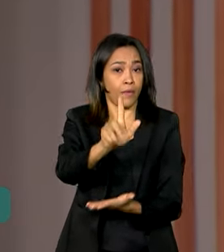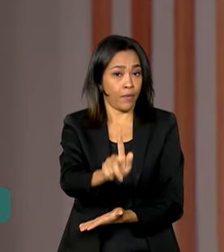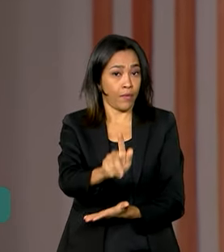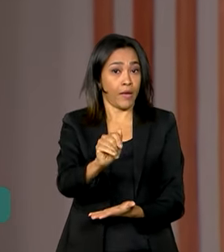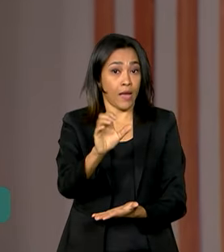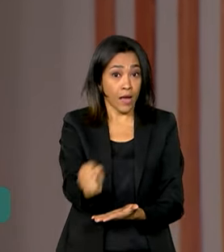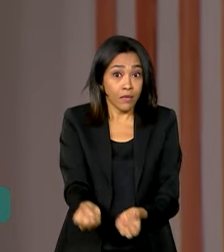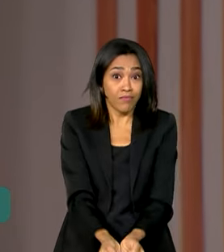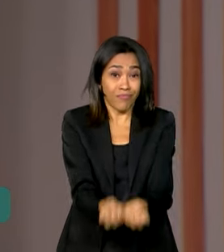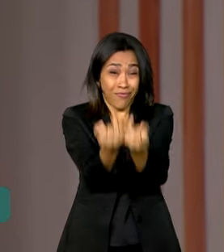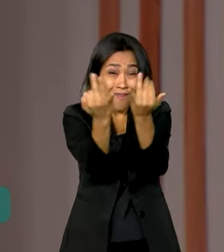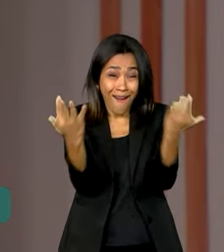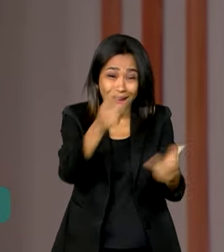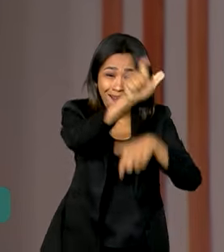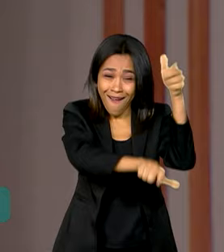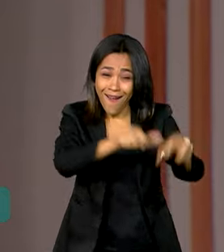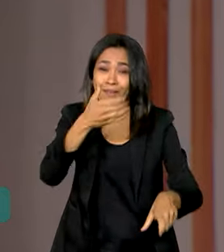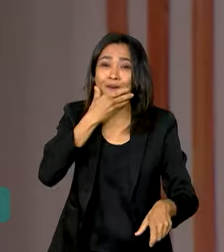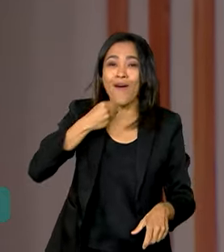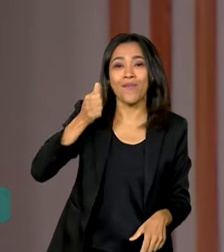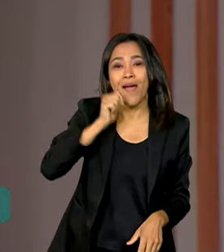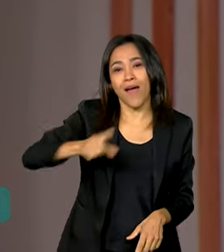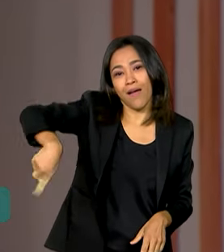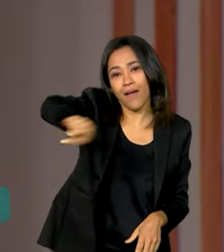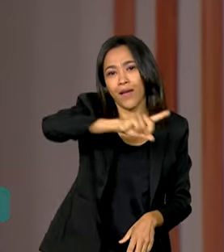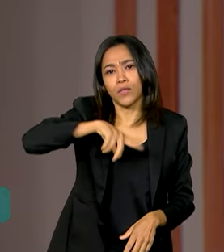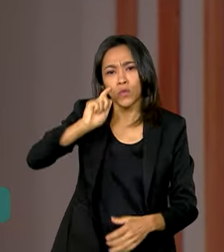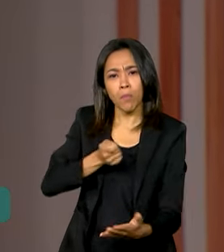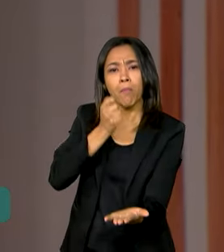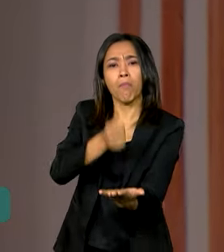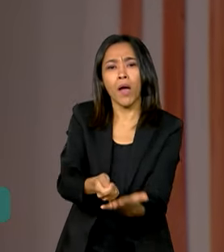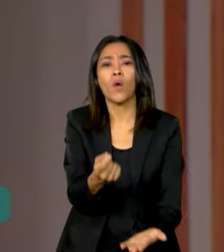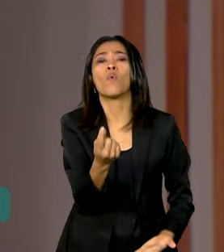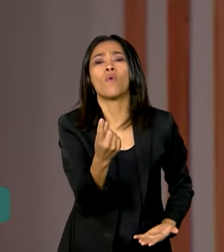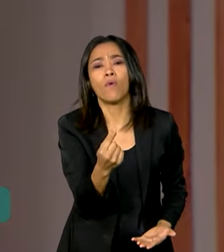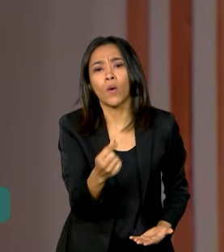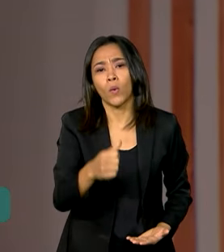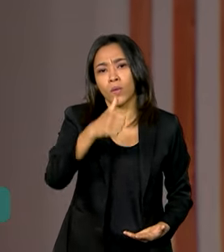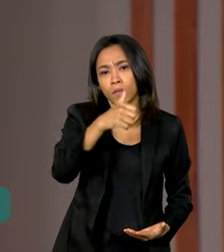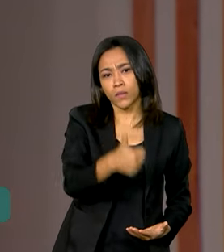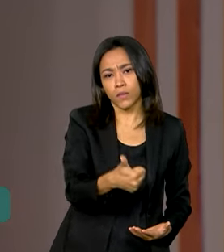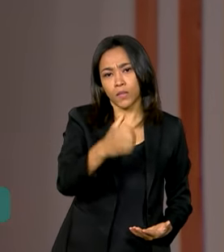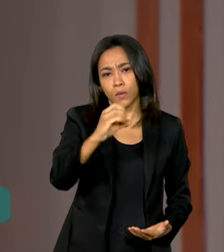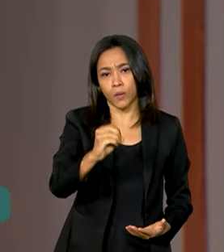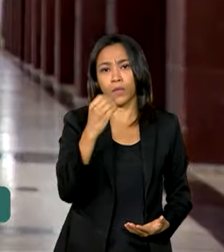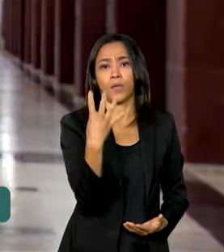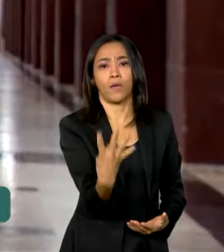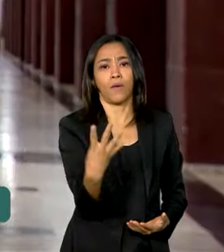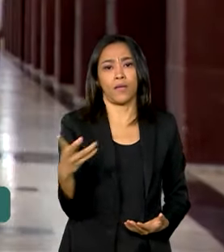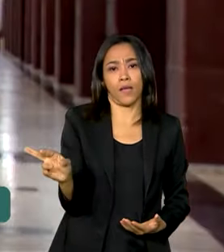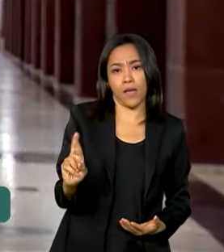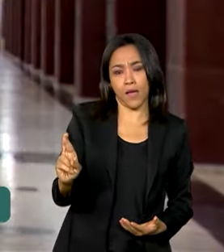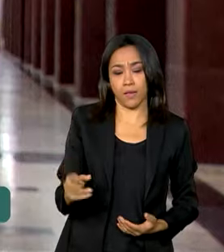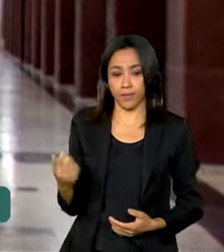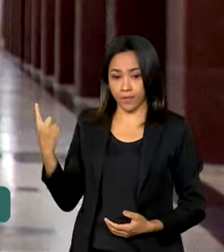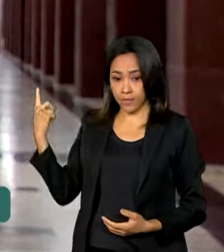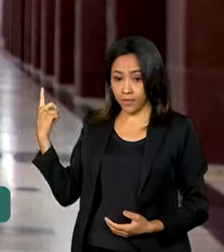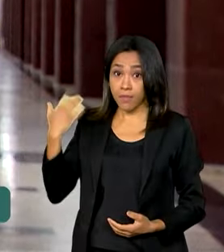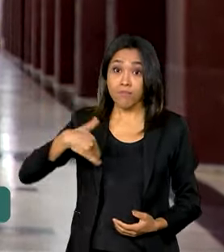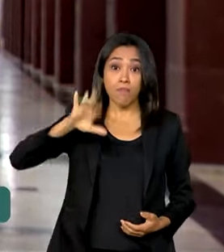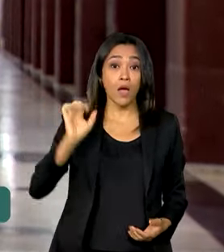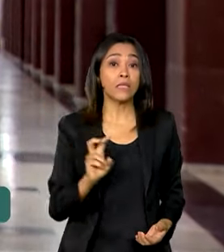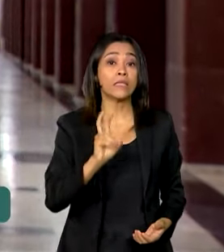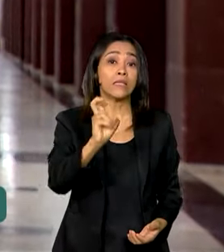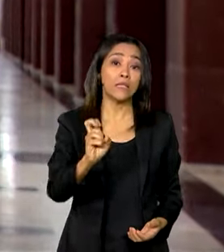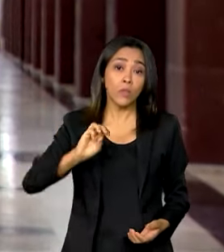milhares de brasileiras e brasileiros. O valor pago é de R$ 104,00. Mais de 5 milhões